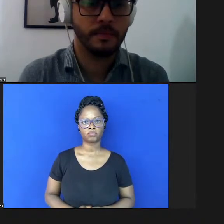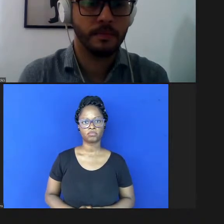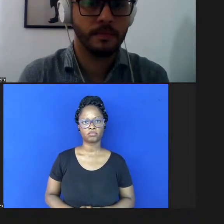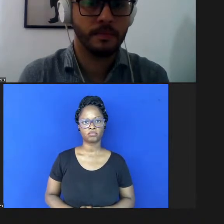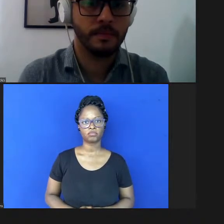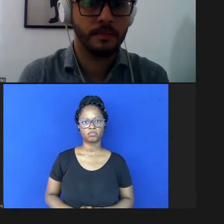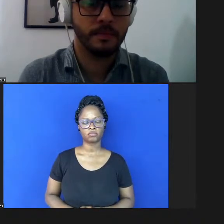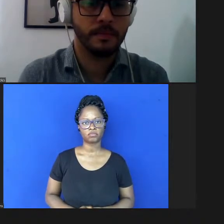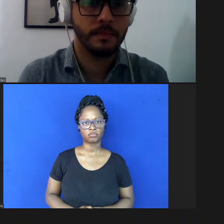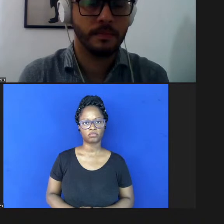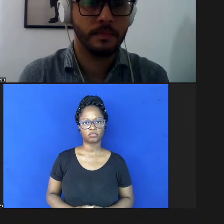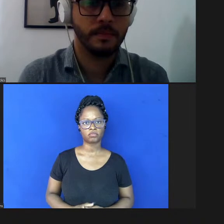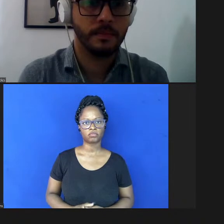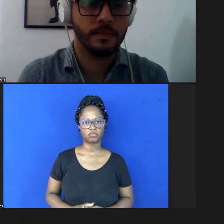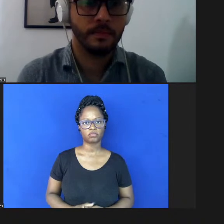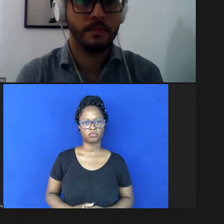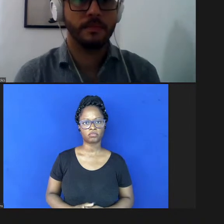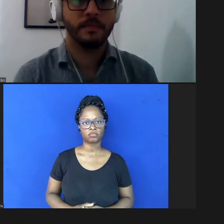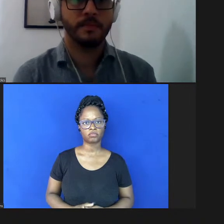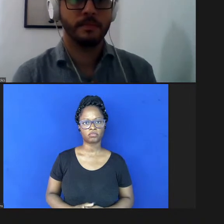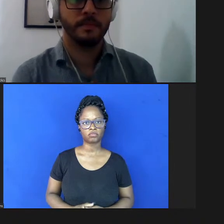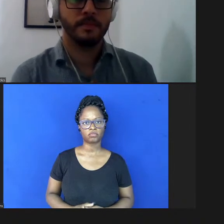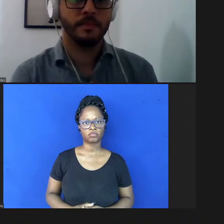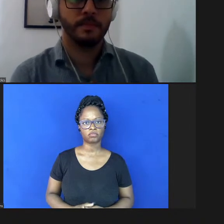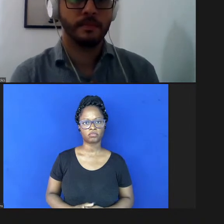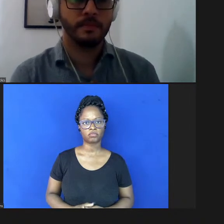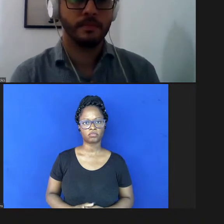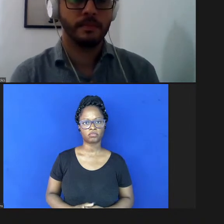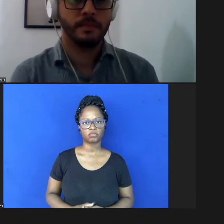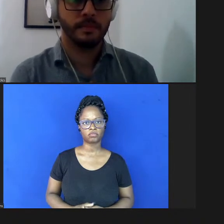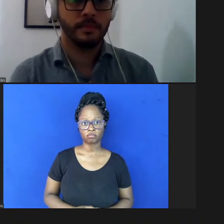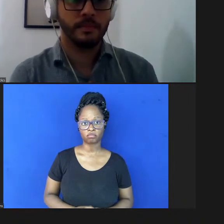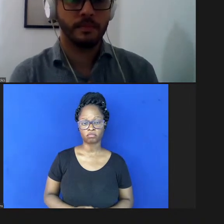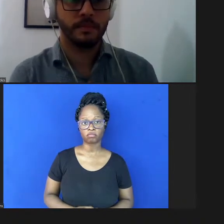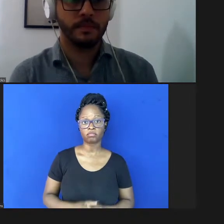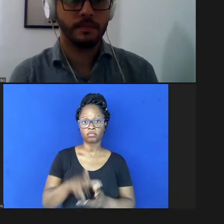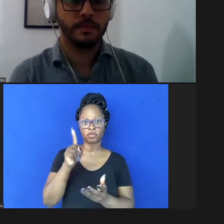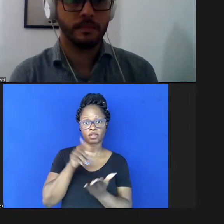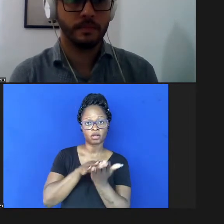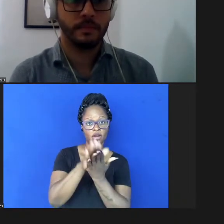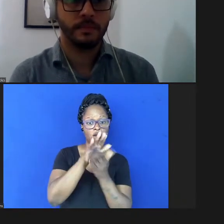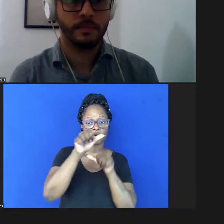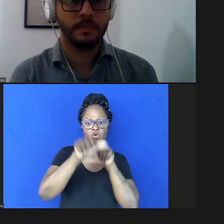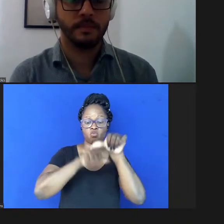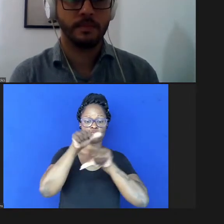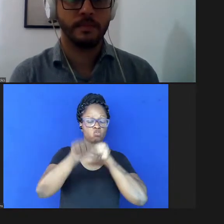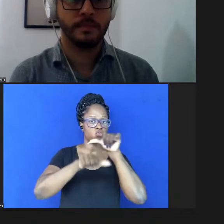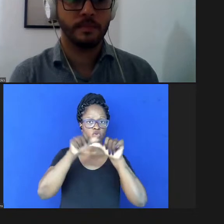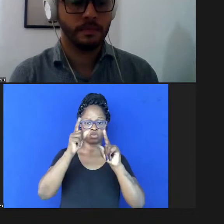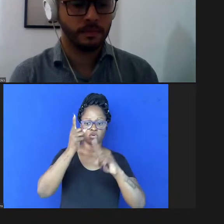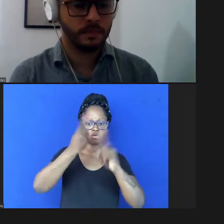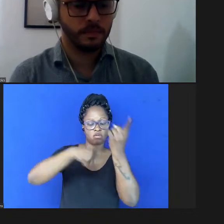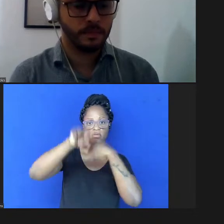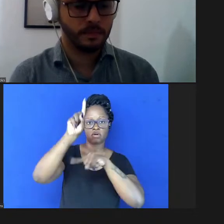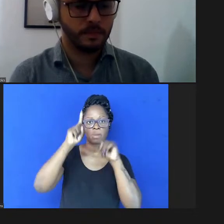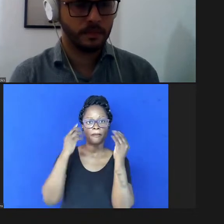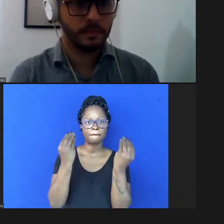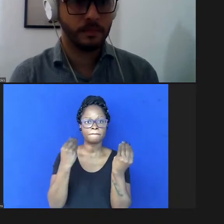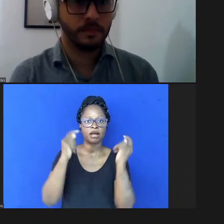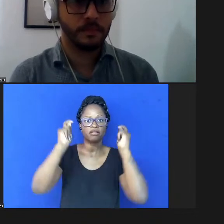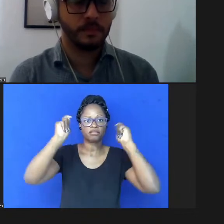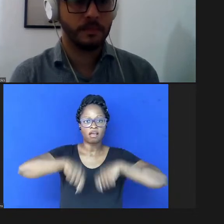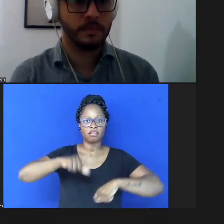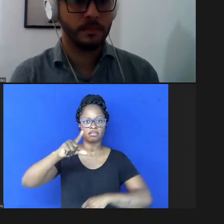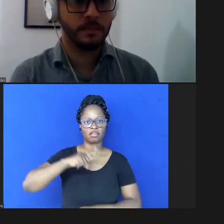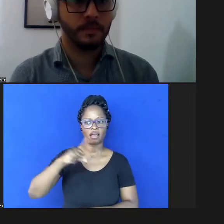e os editores então mudaram o sistema para que pudessem obter os